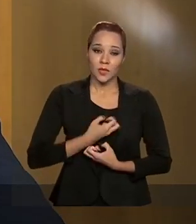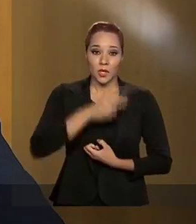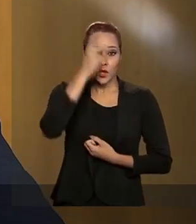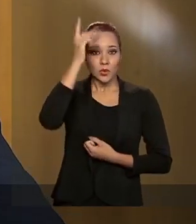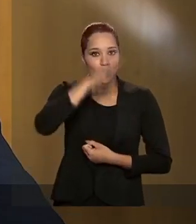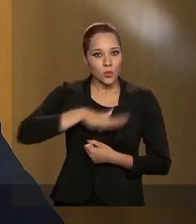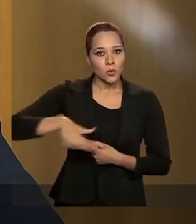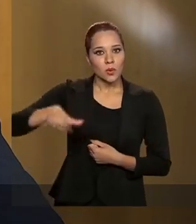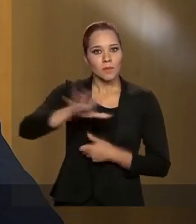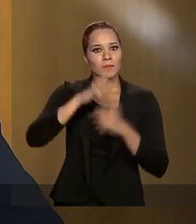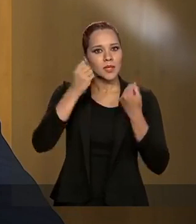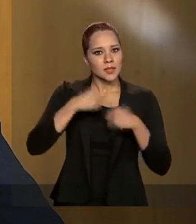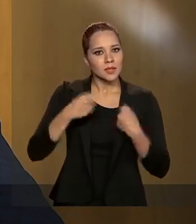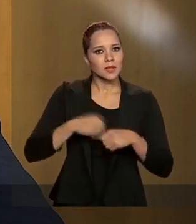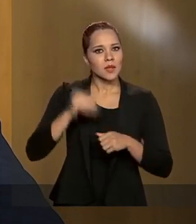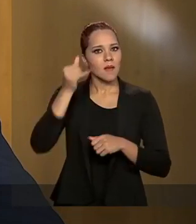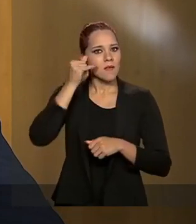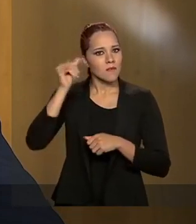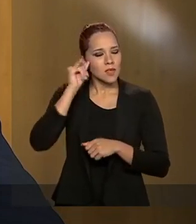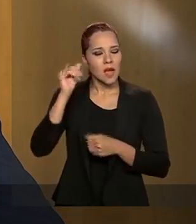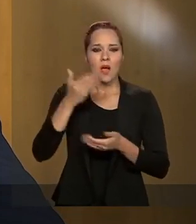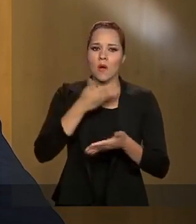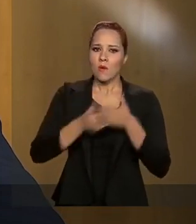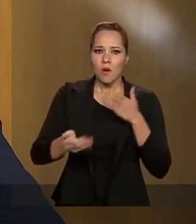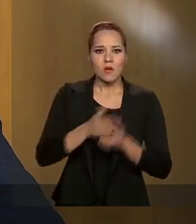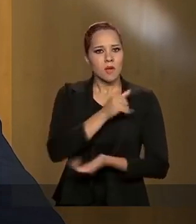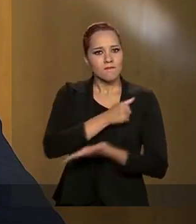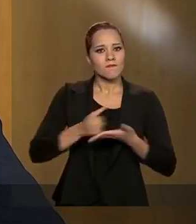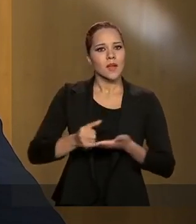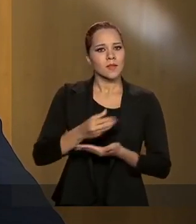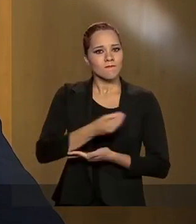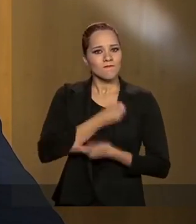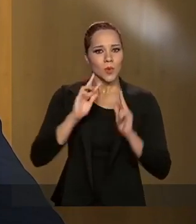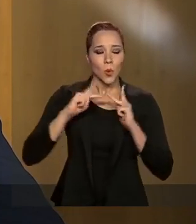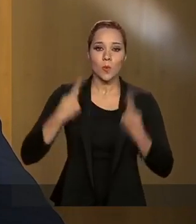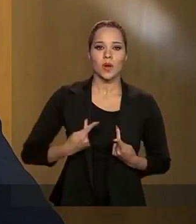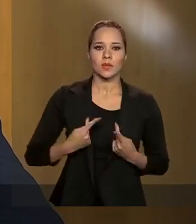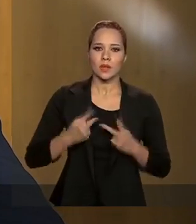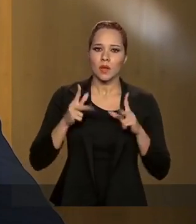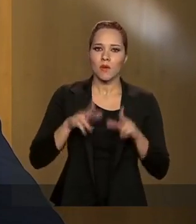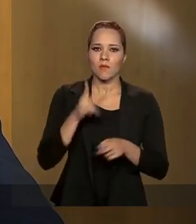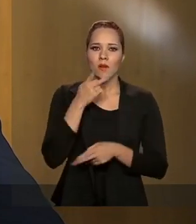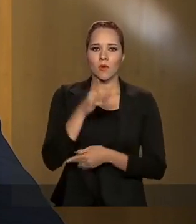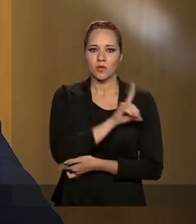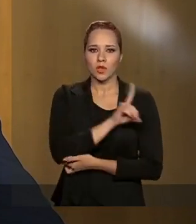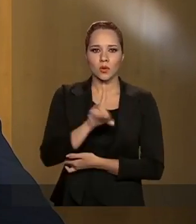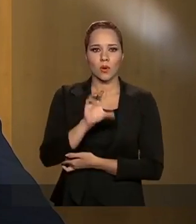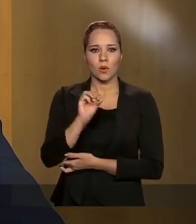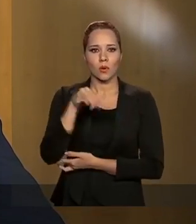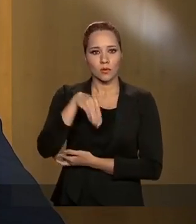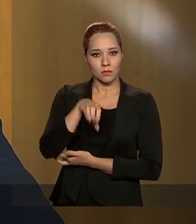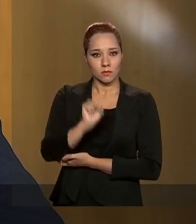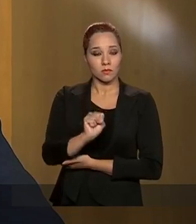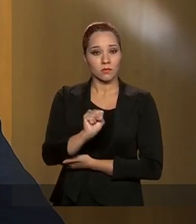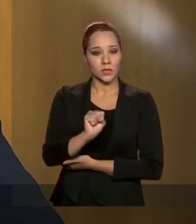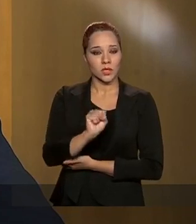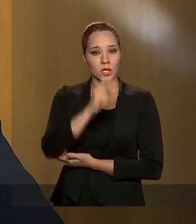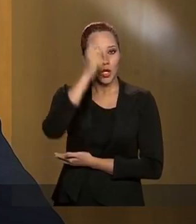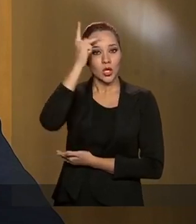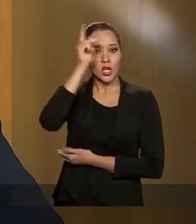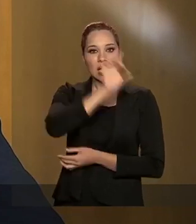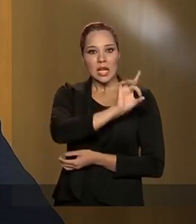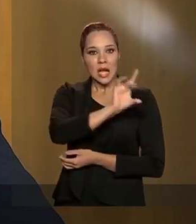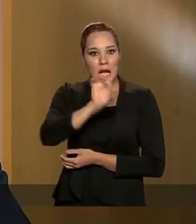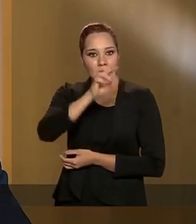nós temos que evitar ao máximo qualquer perda de vida humana. Como disse o diretor-geral da OMS, todo